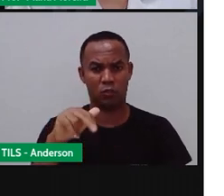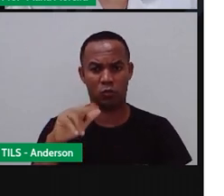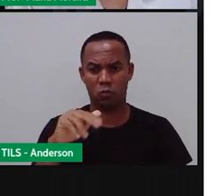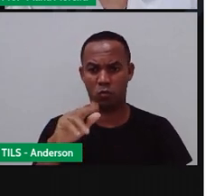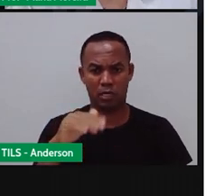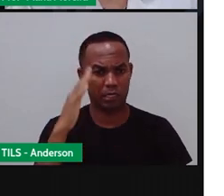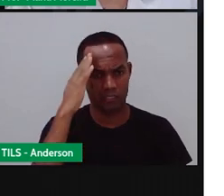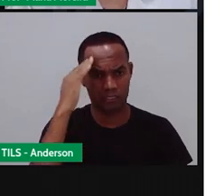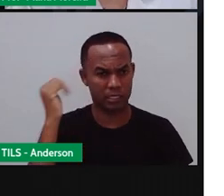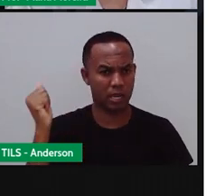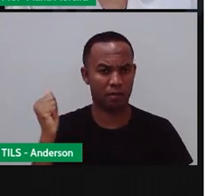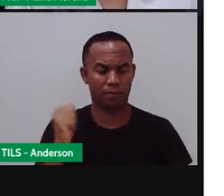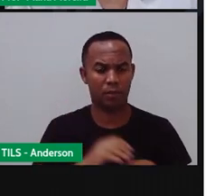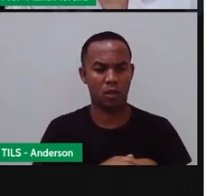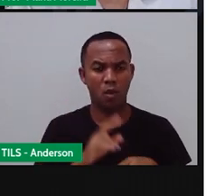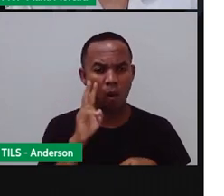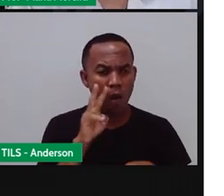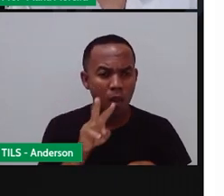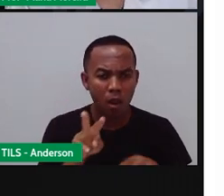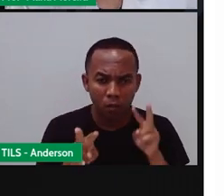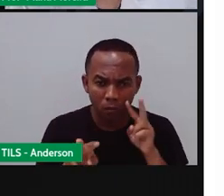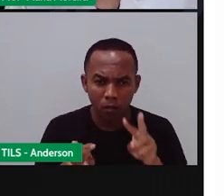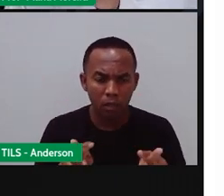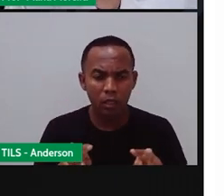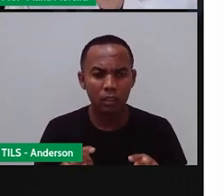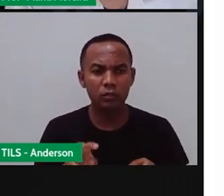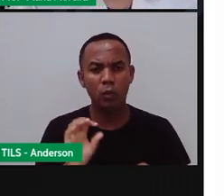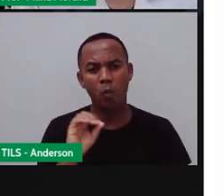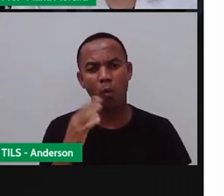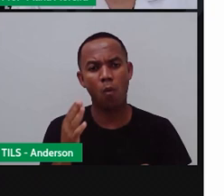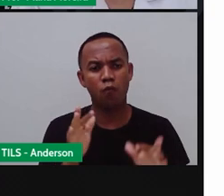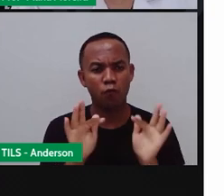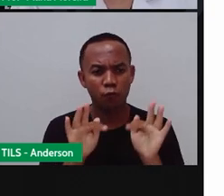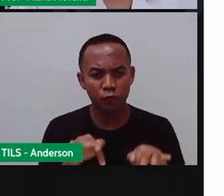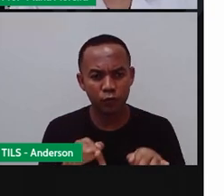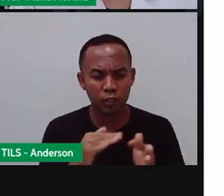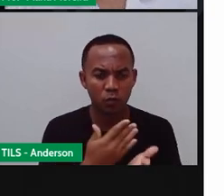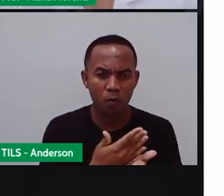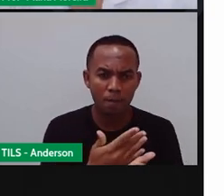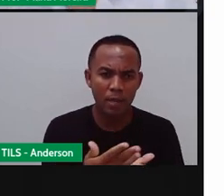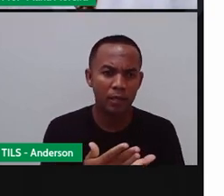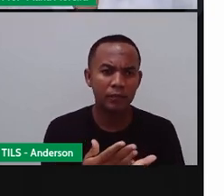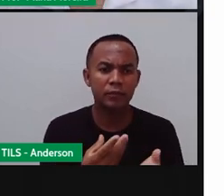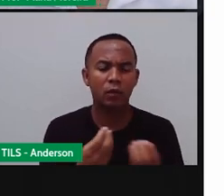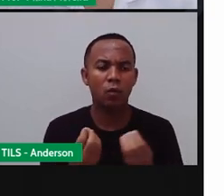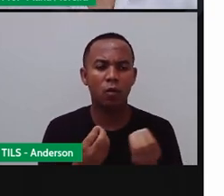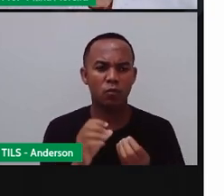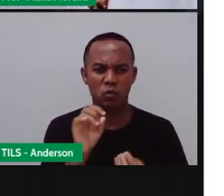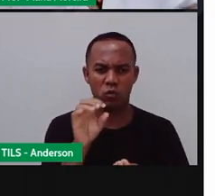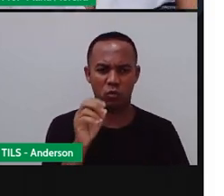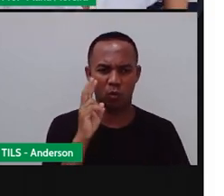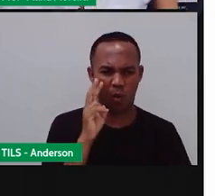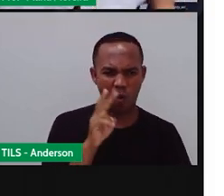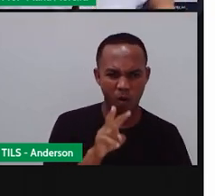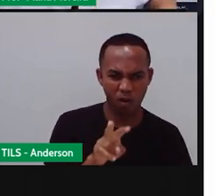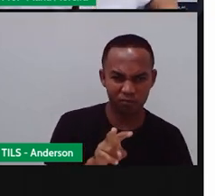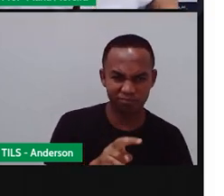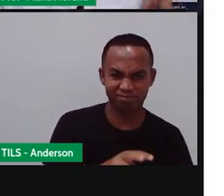definir só olhando quando uma estação acaba e outra começa. Então, só de olhar na rua e digo,